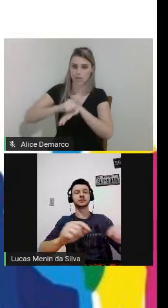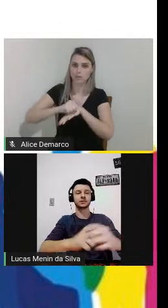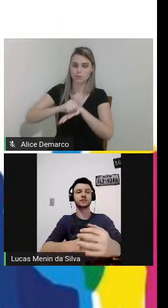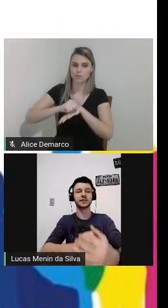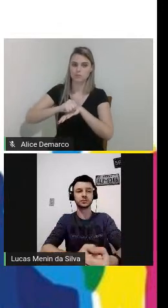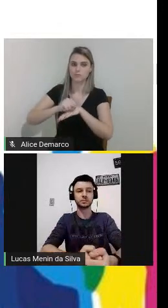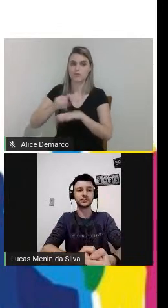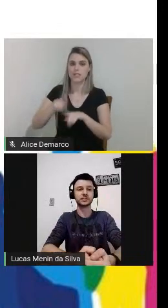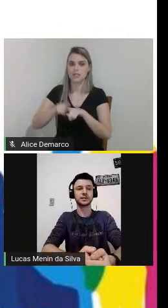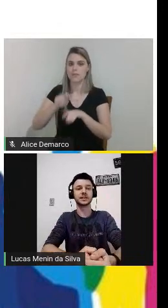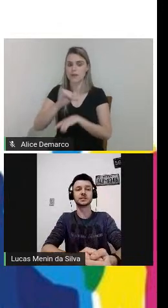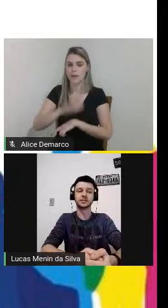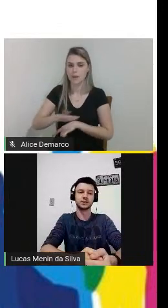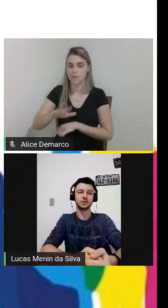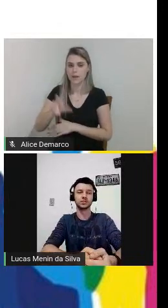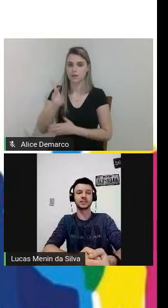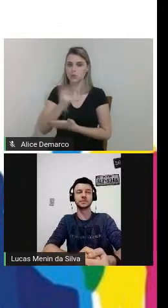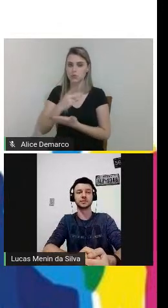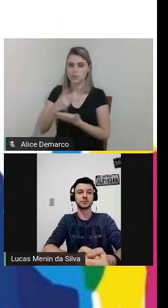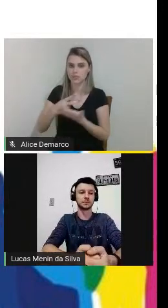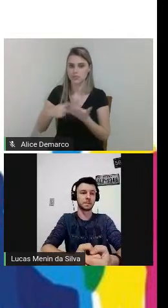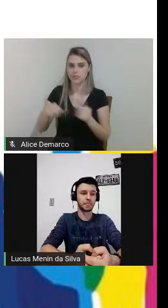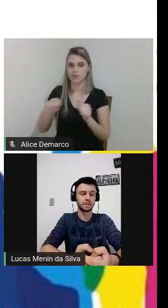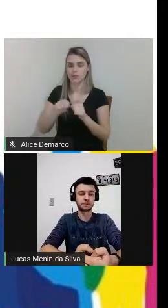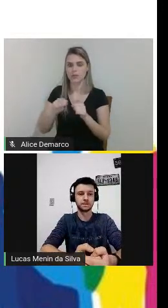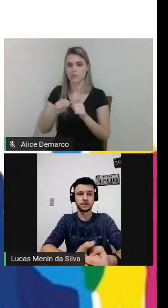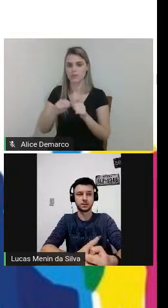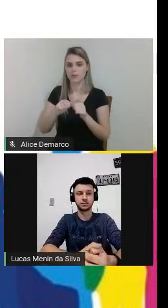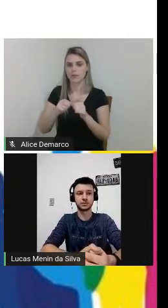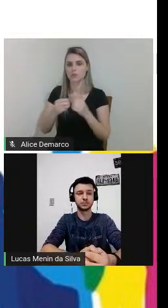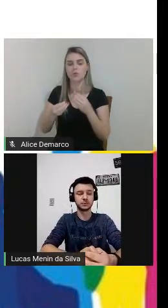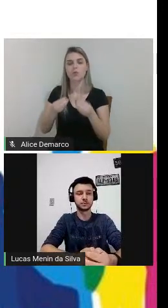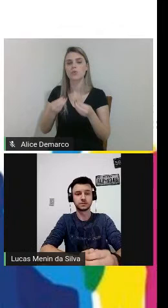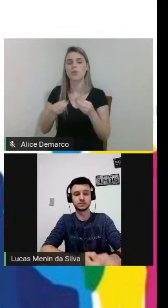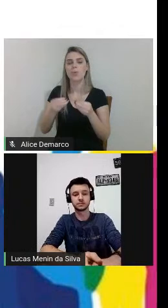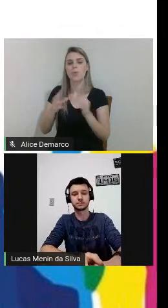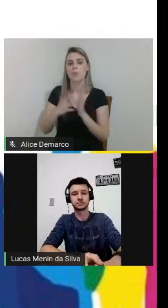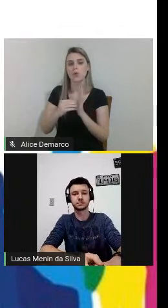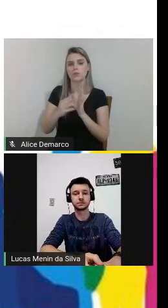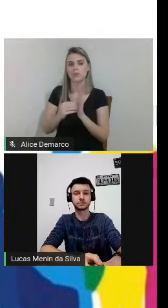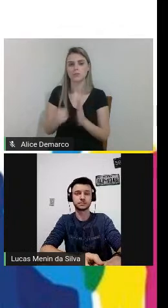desenho feito por cima dela o modelamento próximo